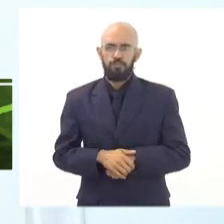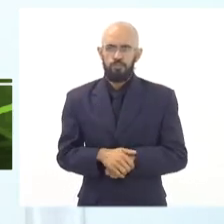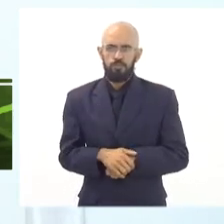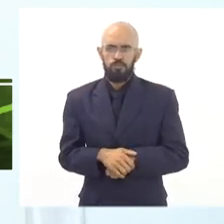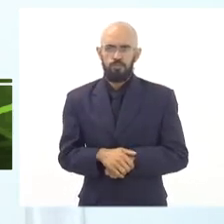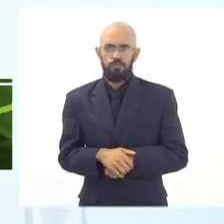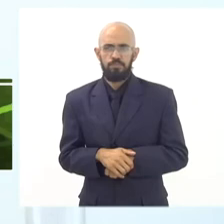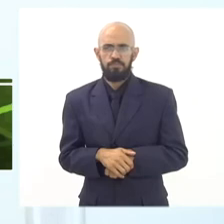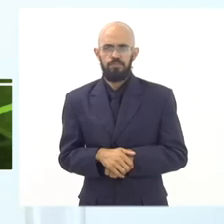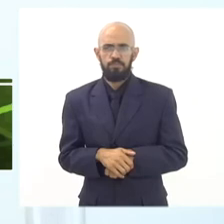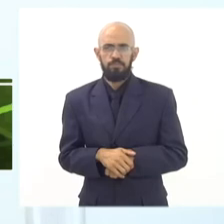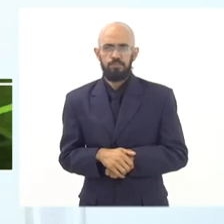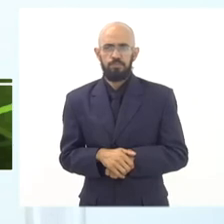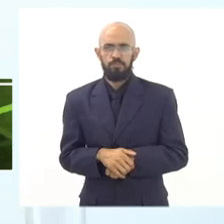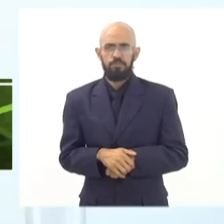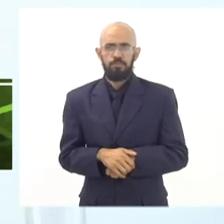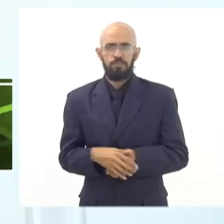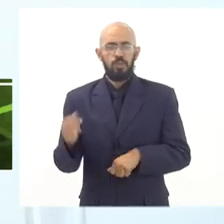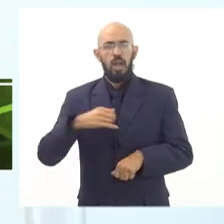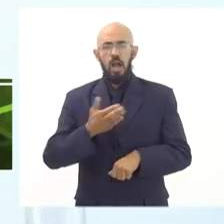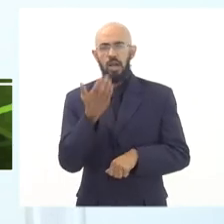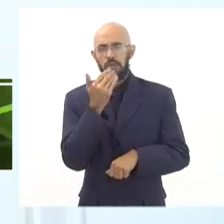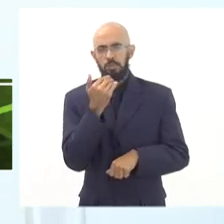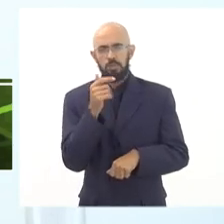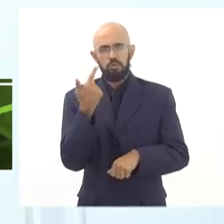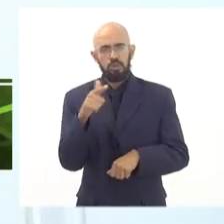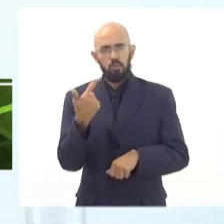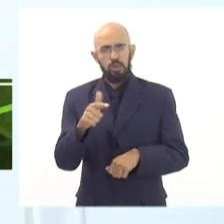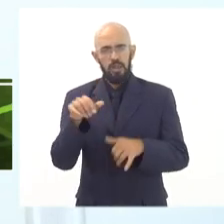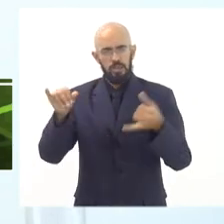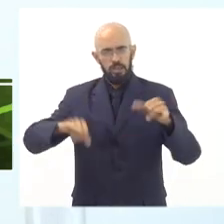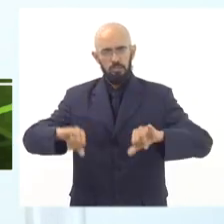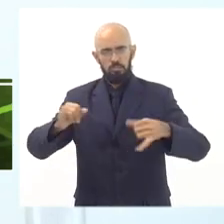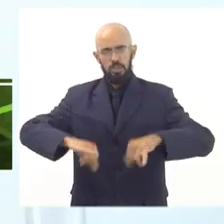Consolidar a aquisição de alimentos em agrotóxicos, que a gente sabe que tem uma questão,